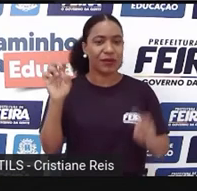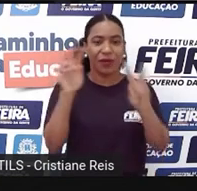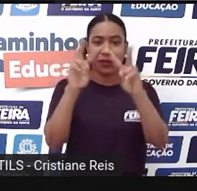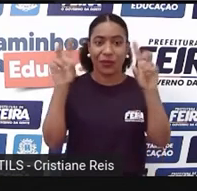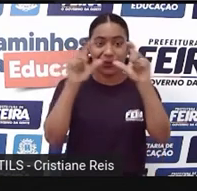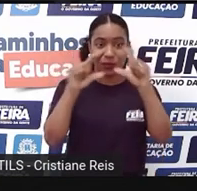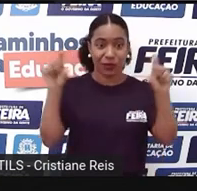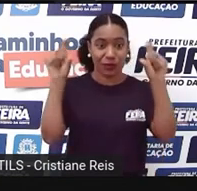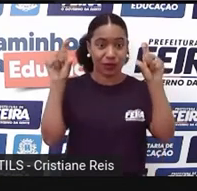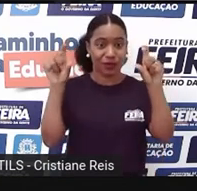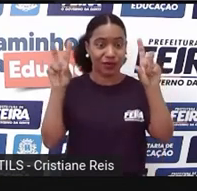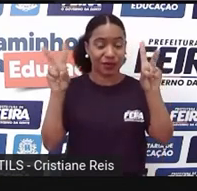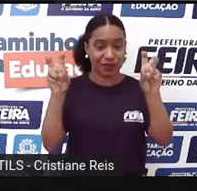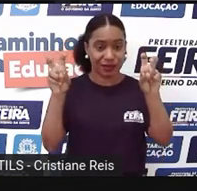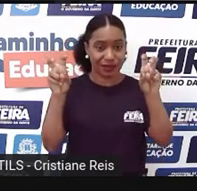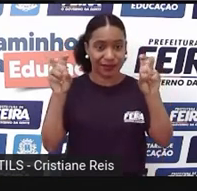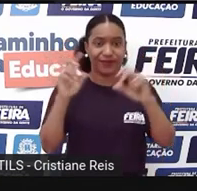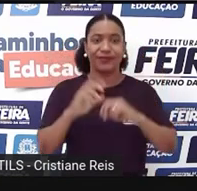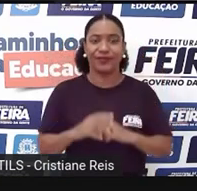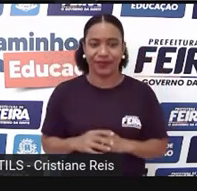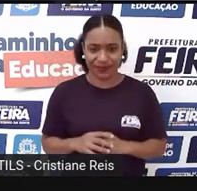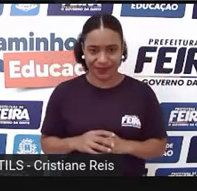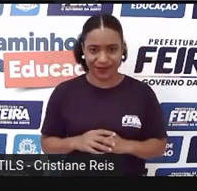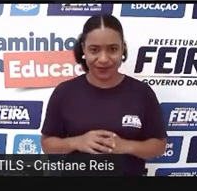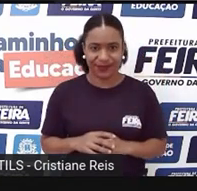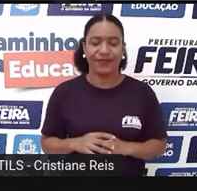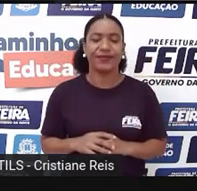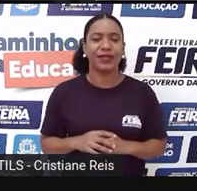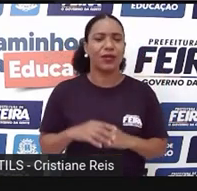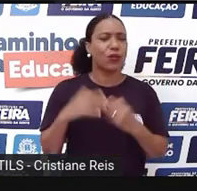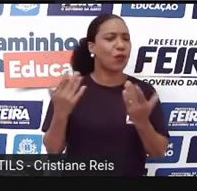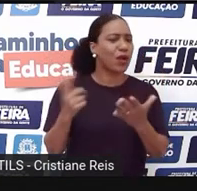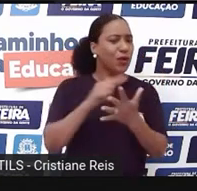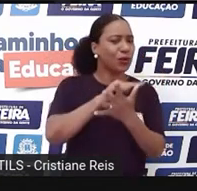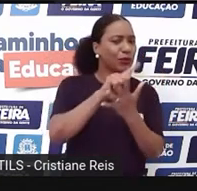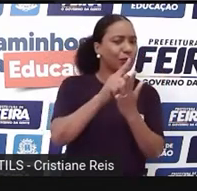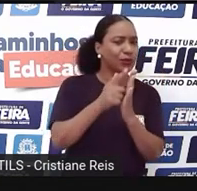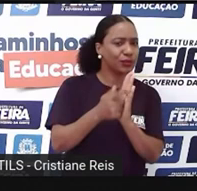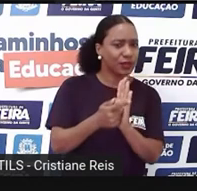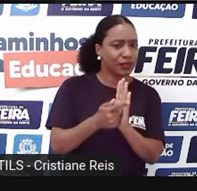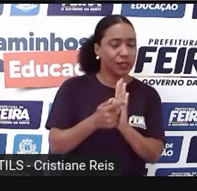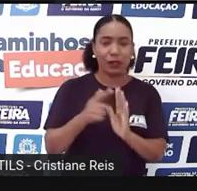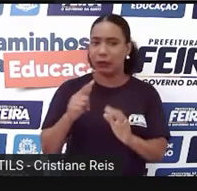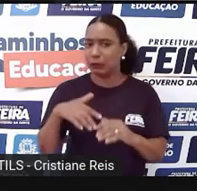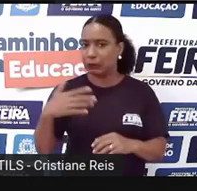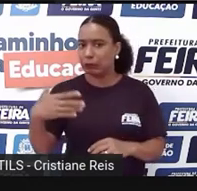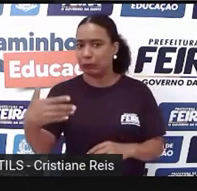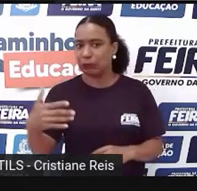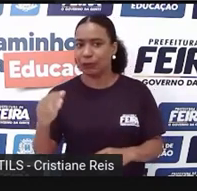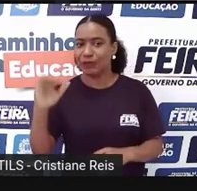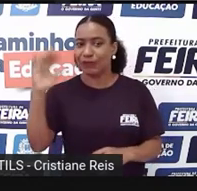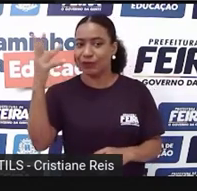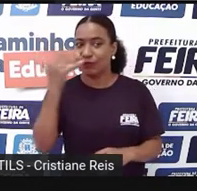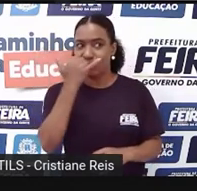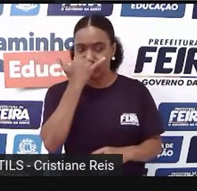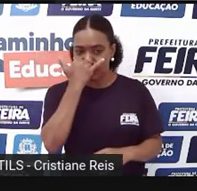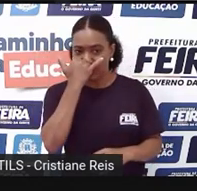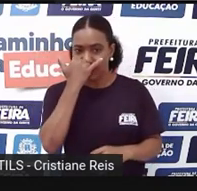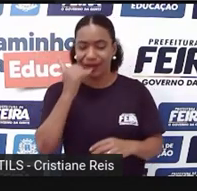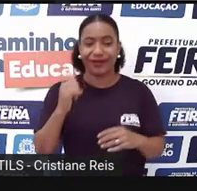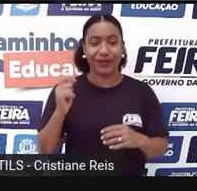be the gender Of story Qual será O gênero Da história Tragedy Tragedia Comedy